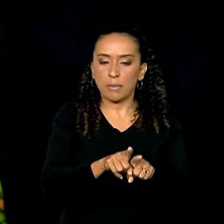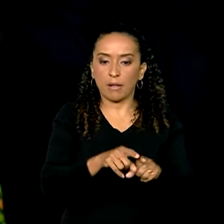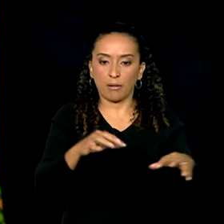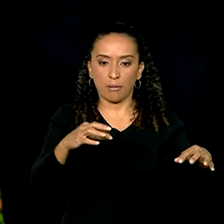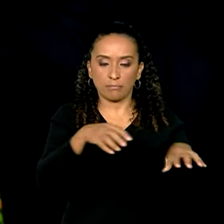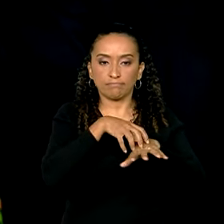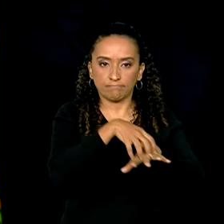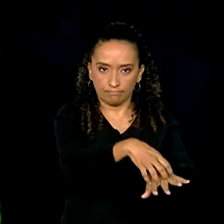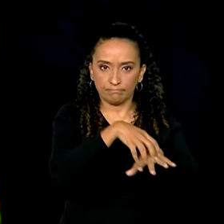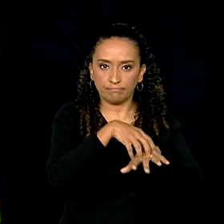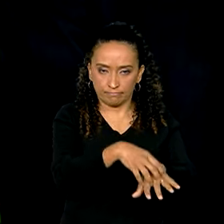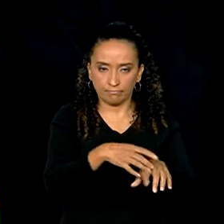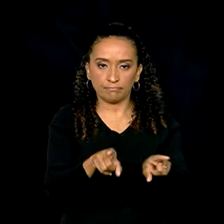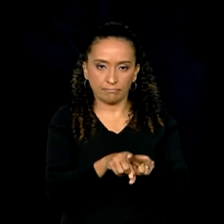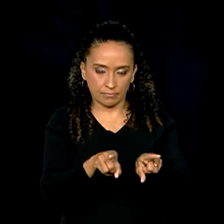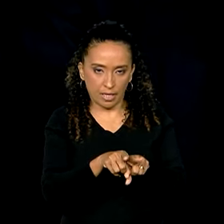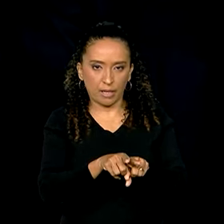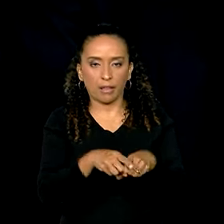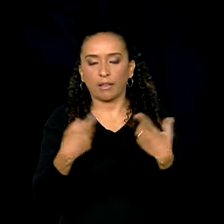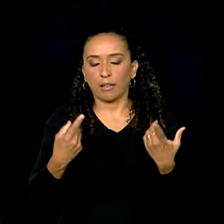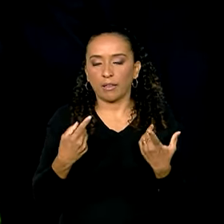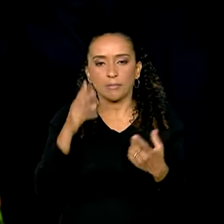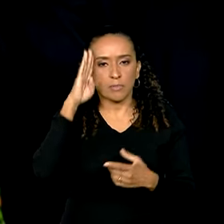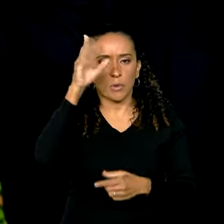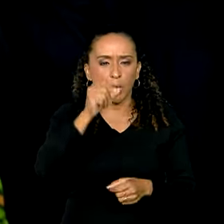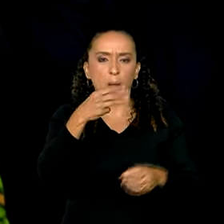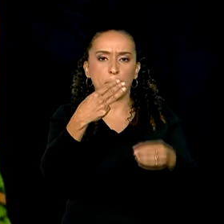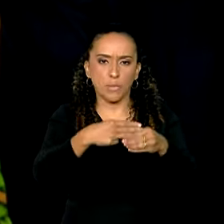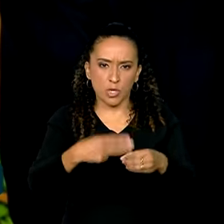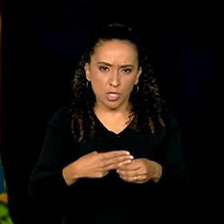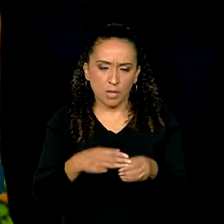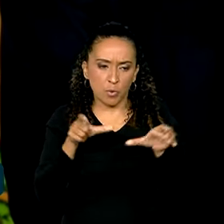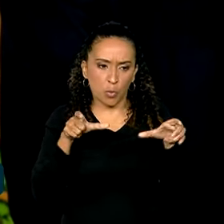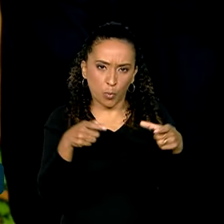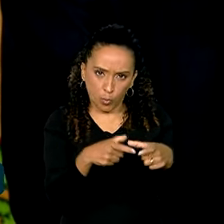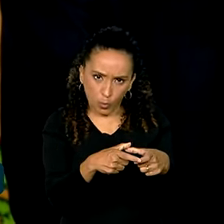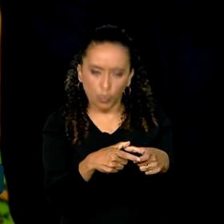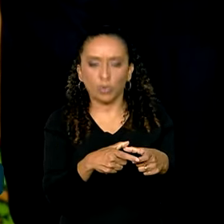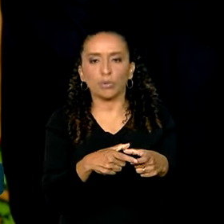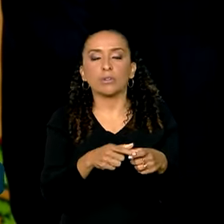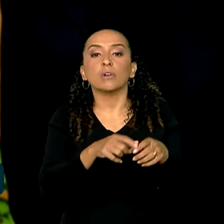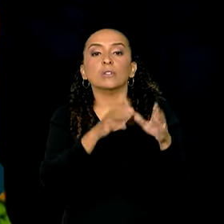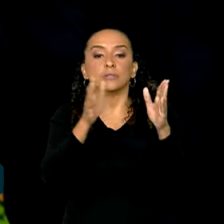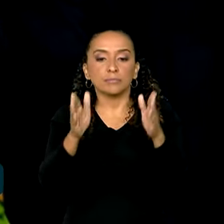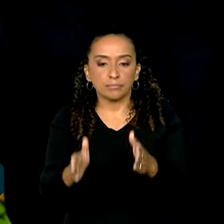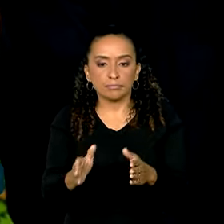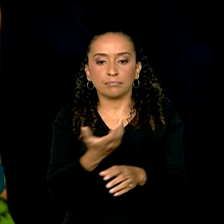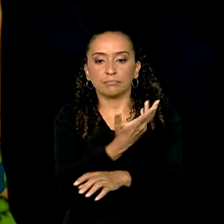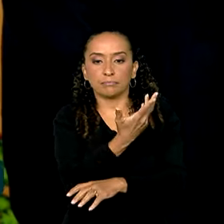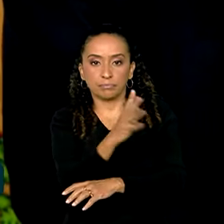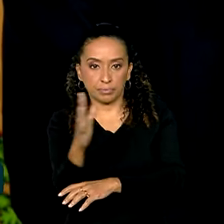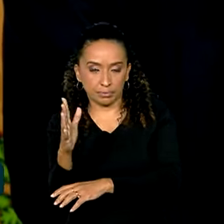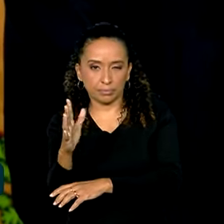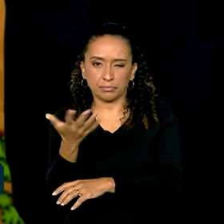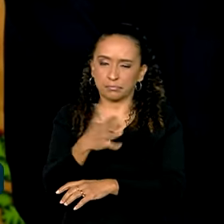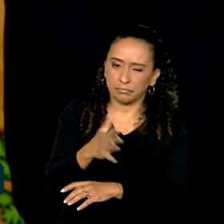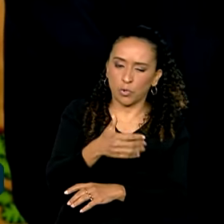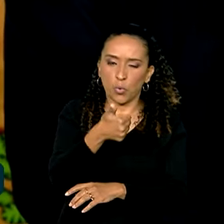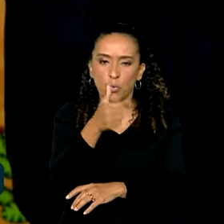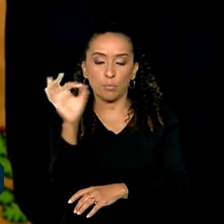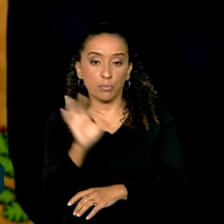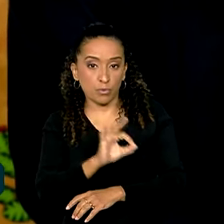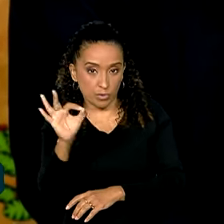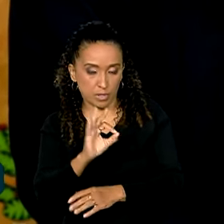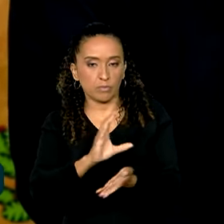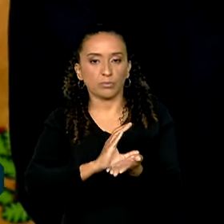o transporte coletivo, considerando municípios de pequeno porte. Na área de floresta, algo em torno de 1%